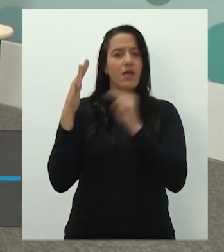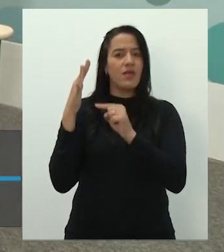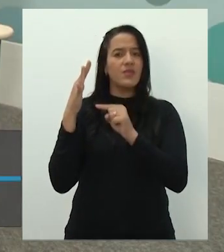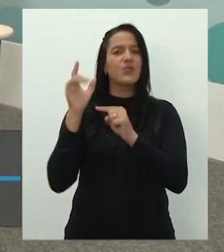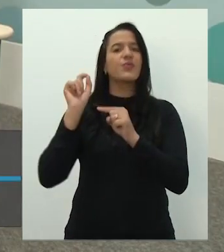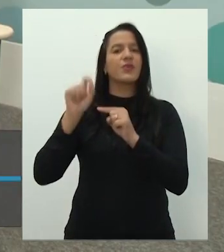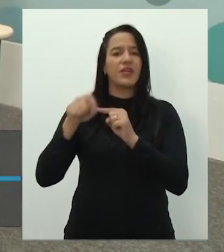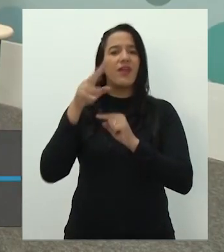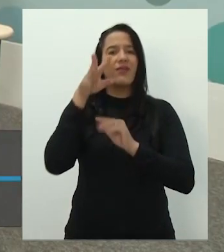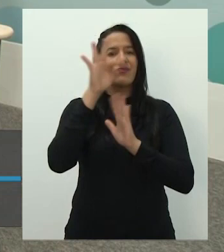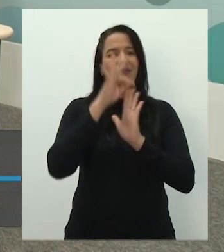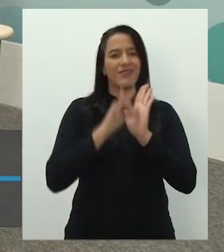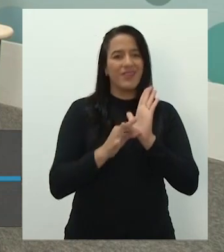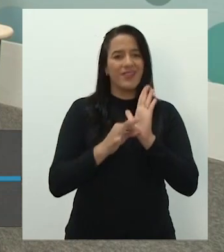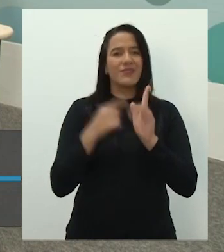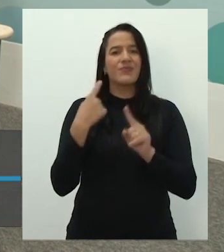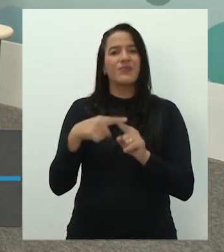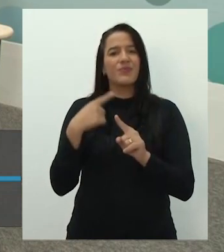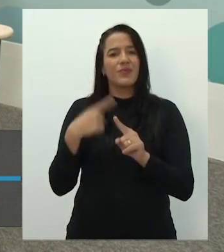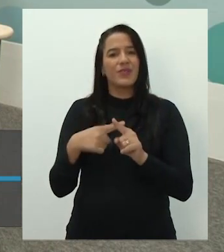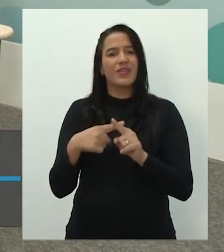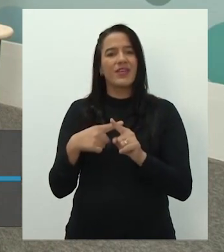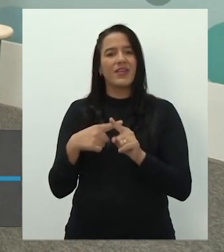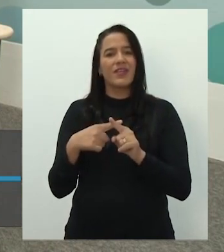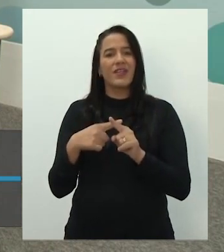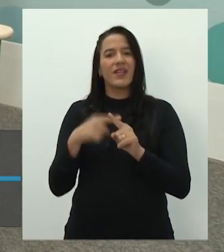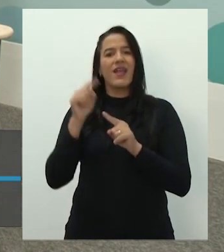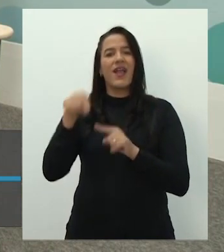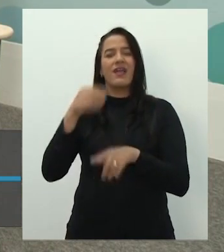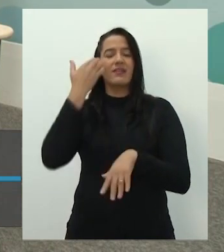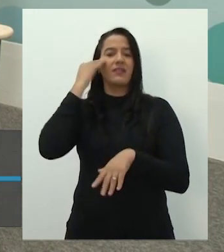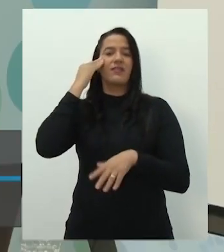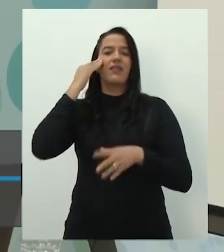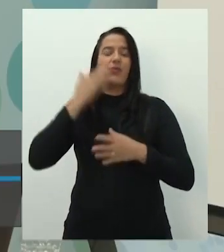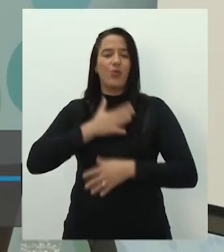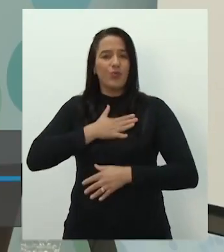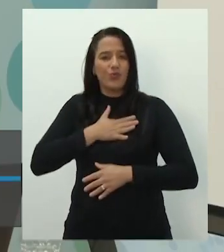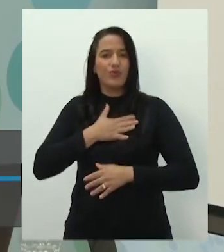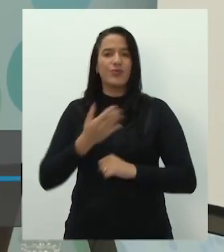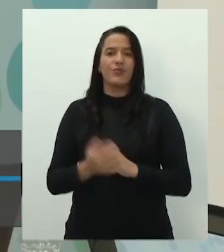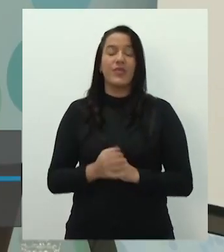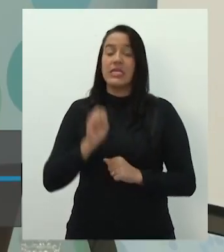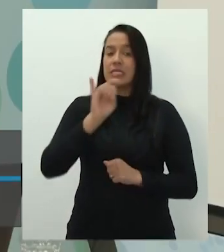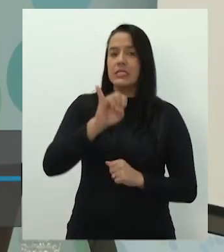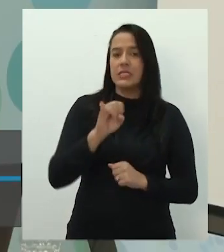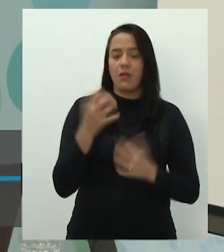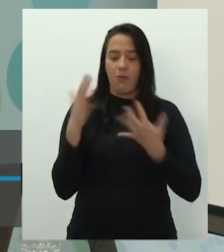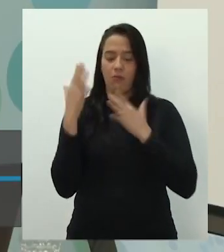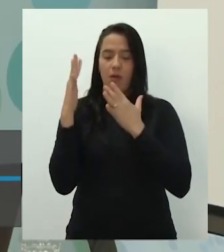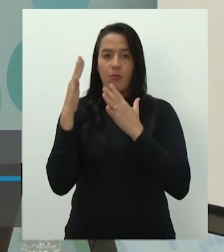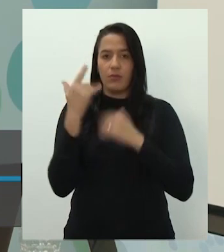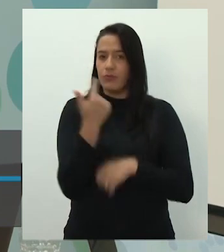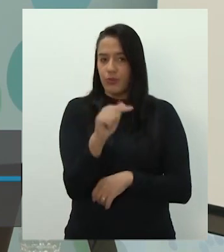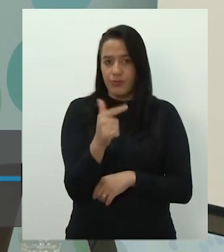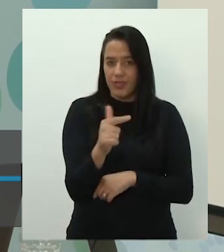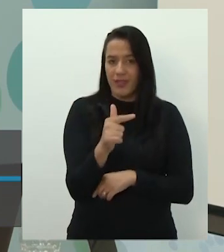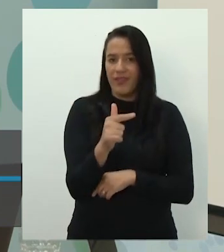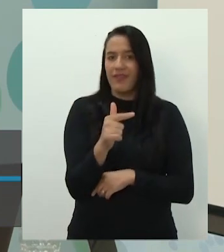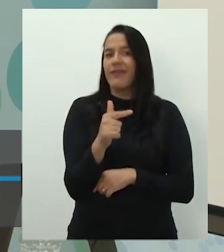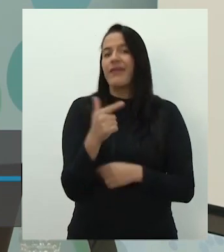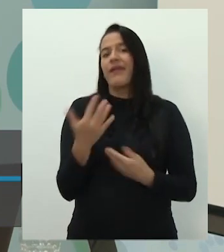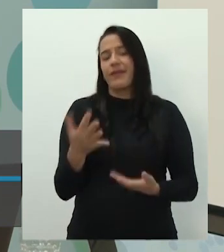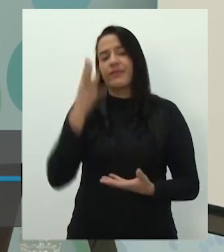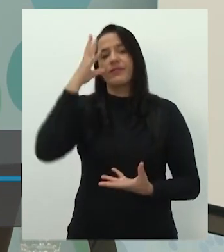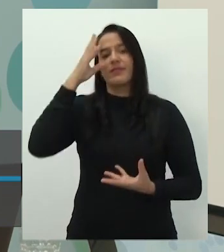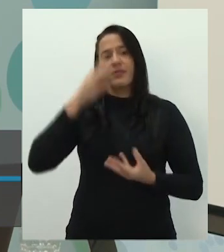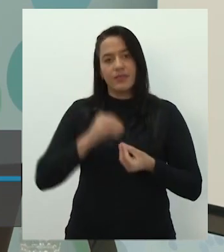É verdade. Está indicando alguma coisa. O silêncio está dizendo algo. Verdade, verdade. Então, seja, desde que haja comunicação, há textualidade.